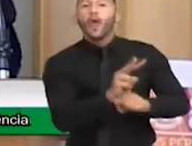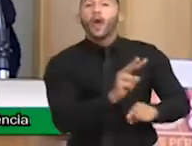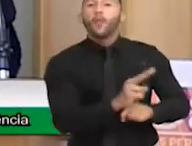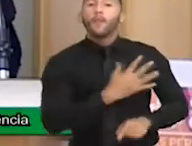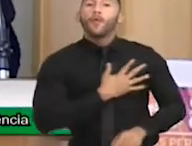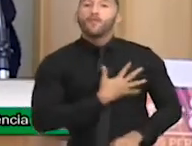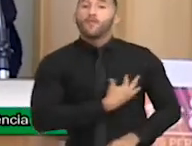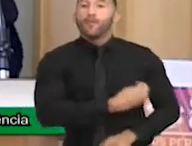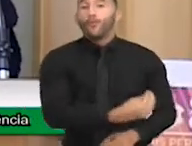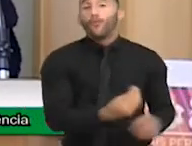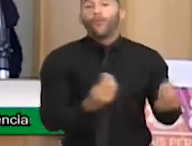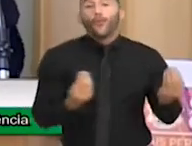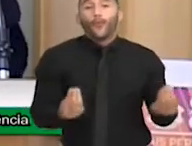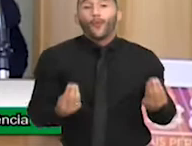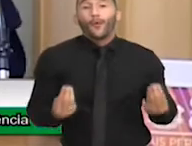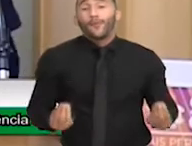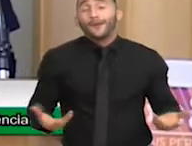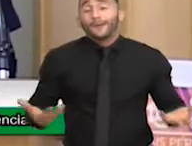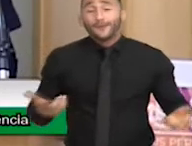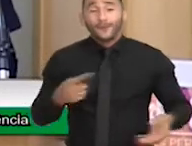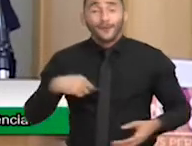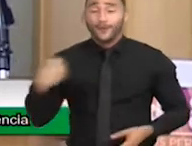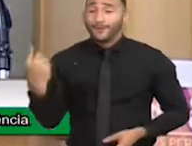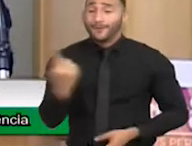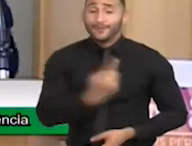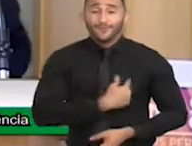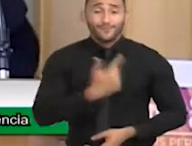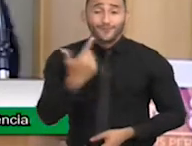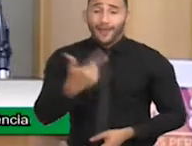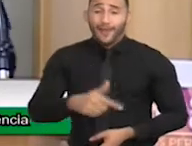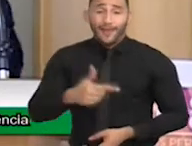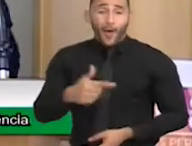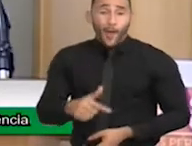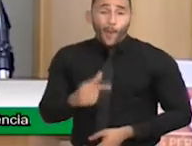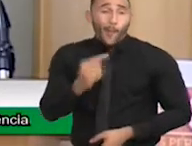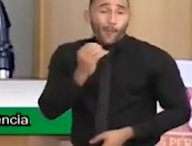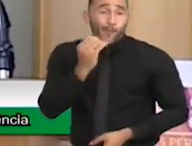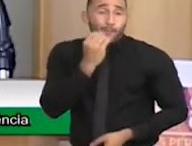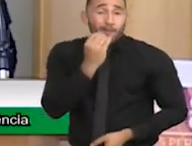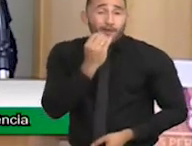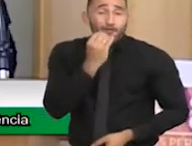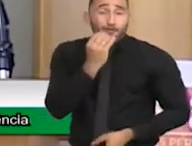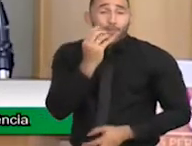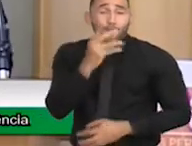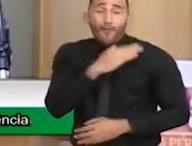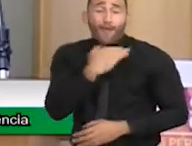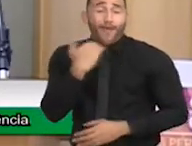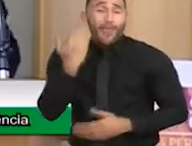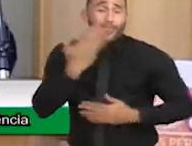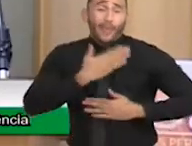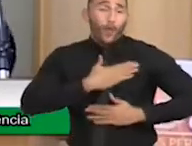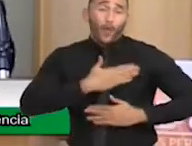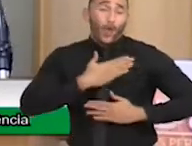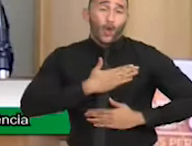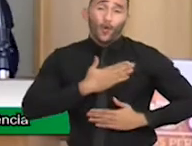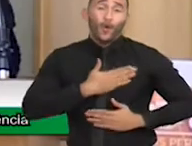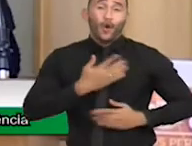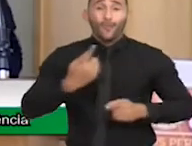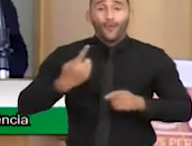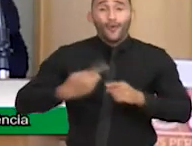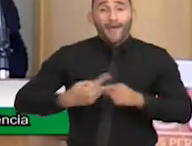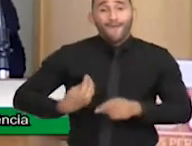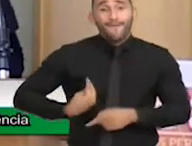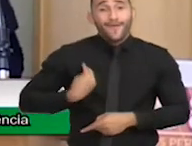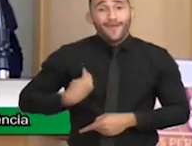Nós não temos a chance de morrer tranquilos. A nossa vivência